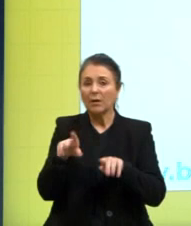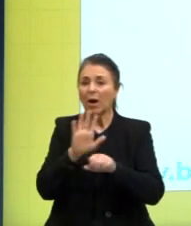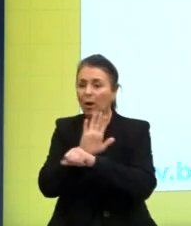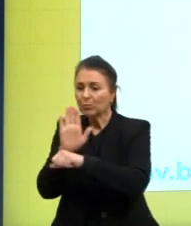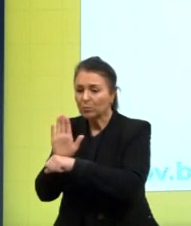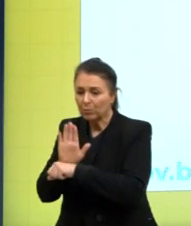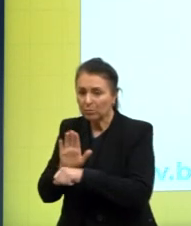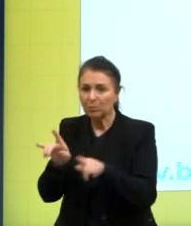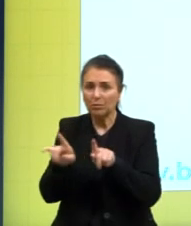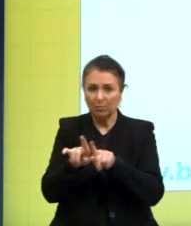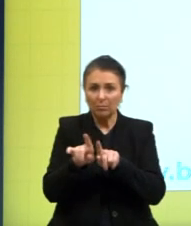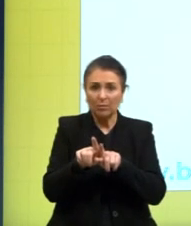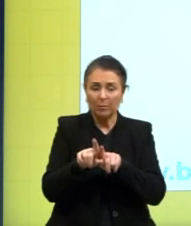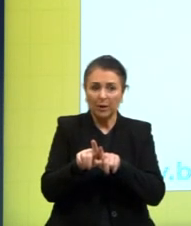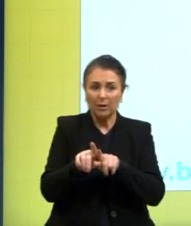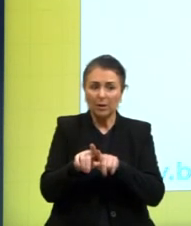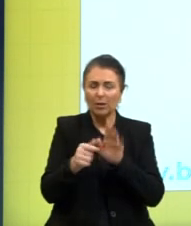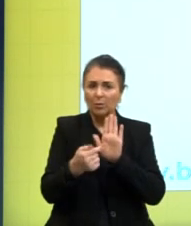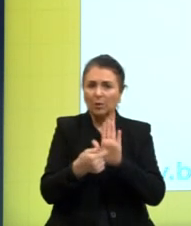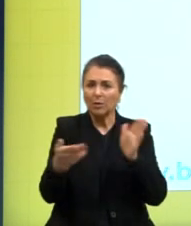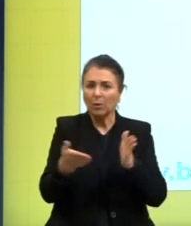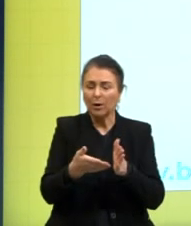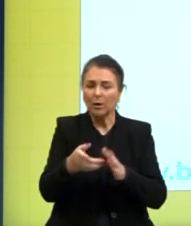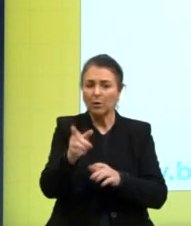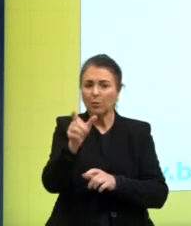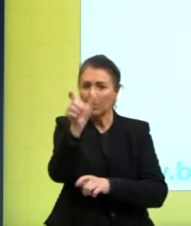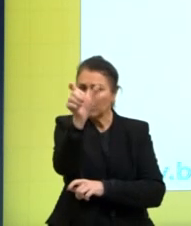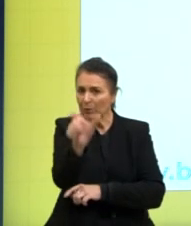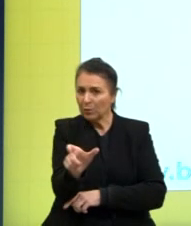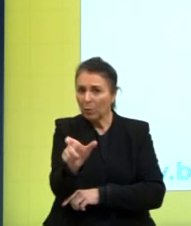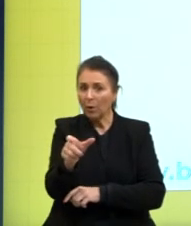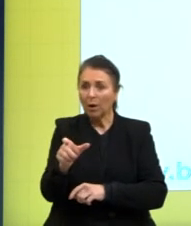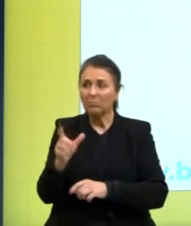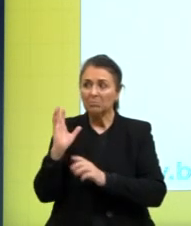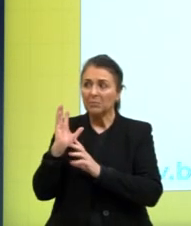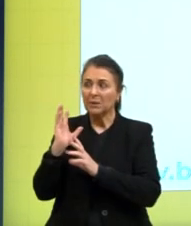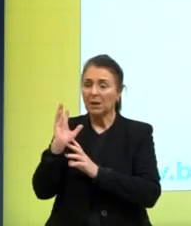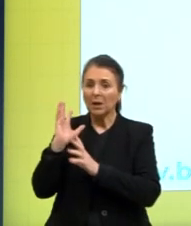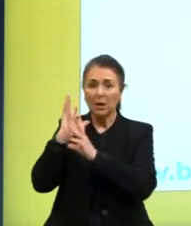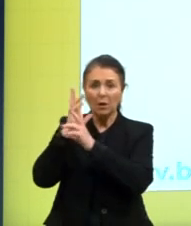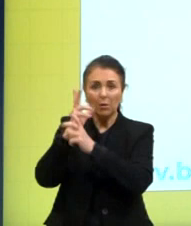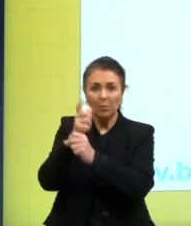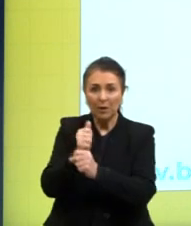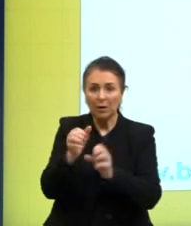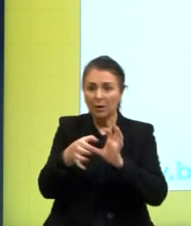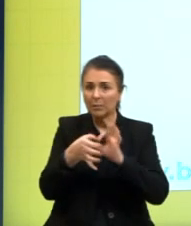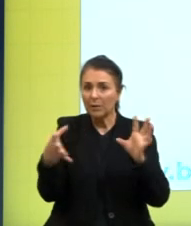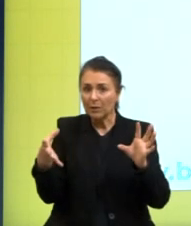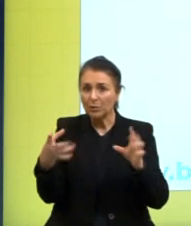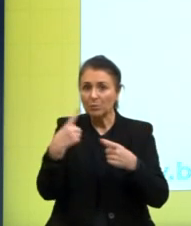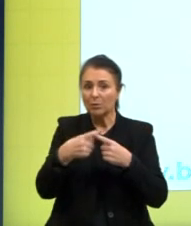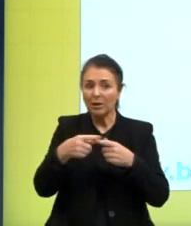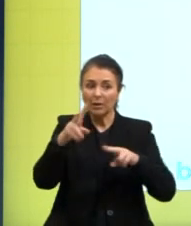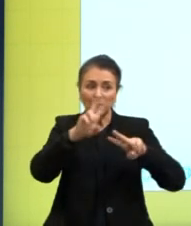caso recente para que um inocente recupere sua liberdade depois de quatro anos de injusto